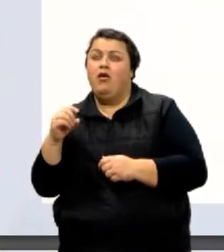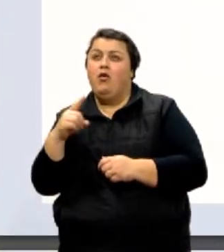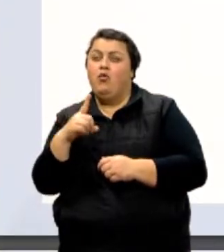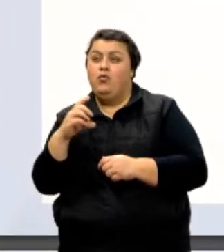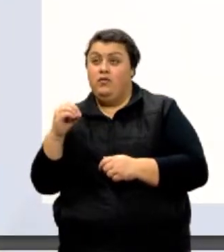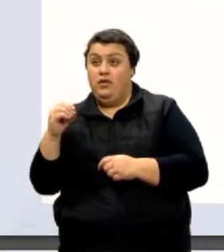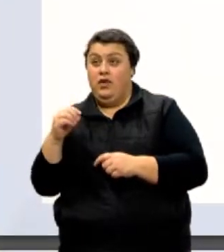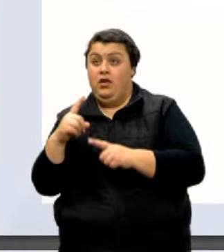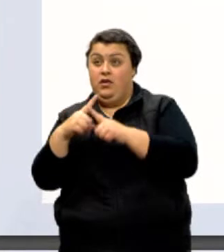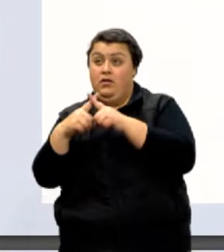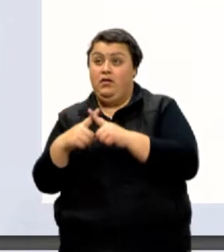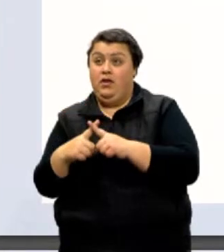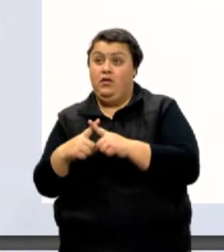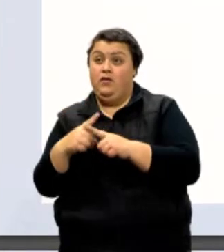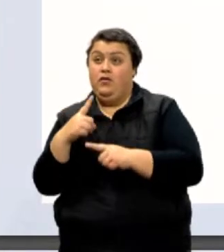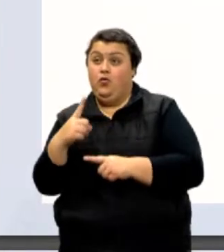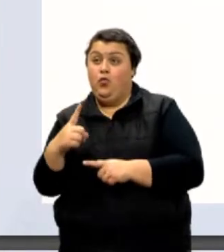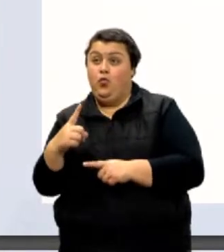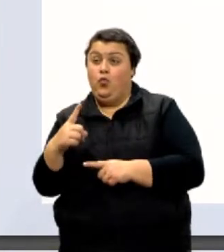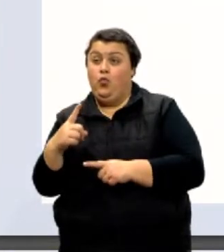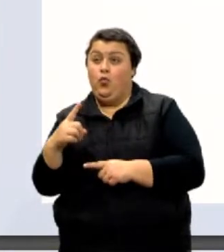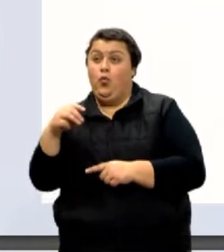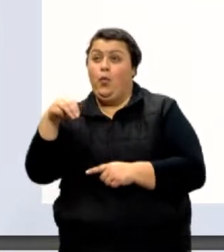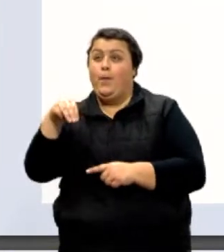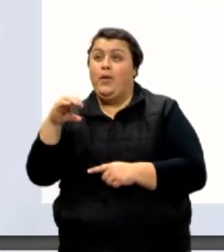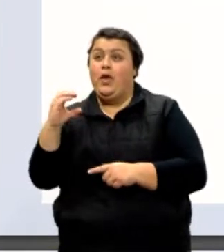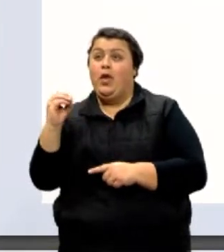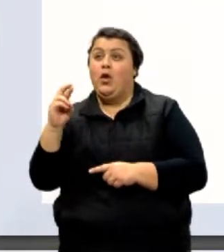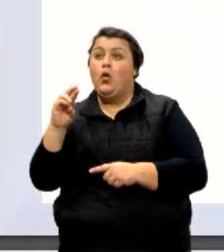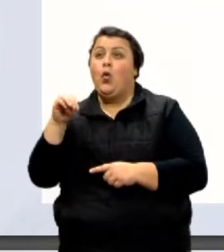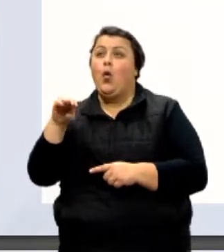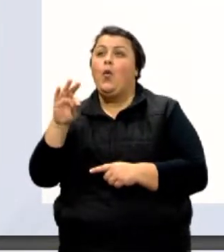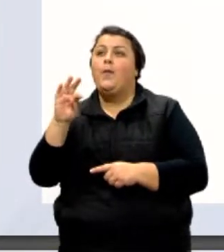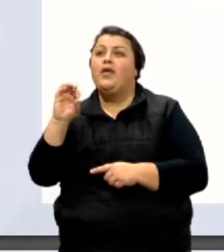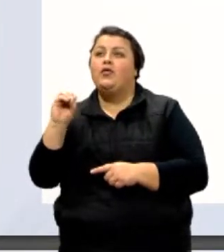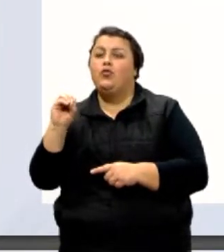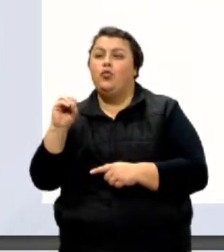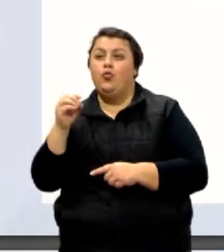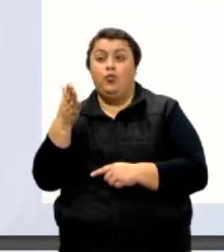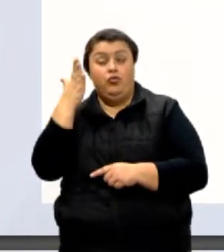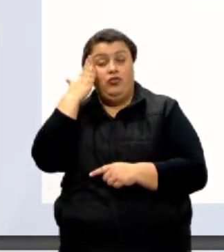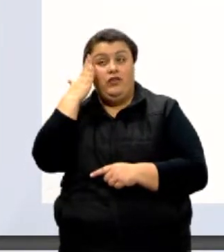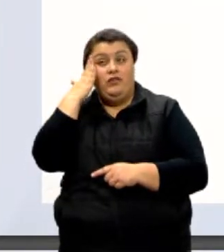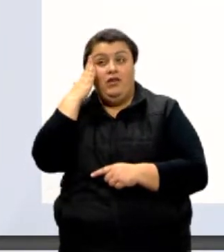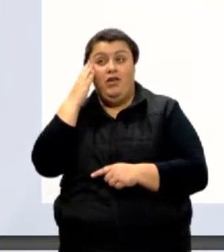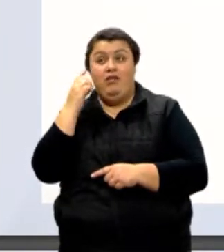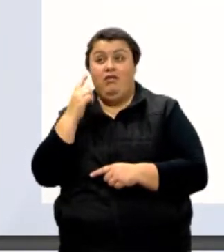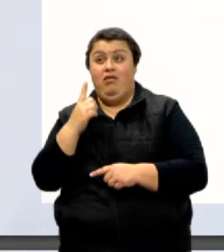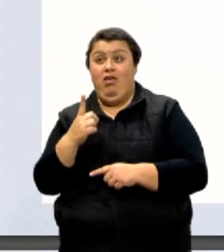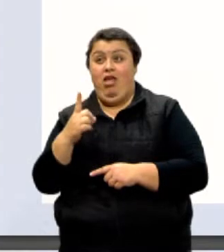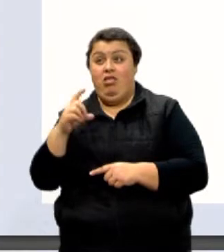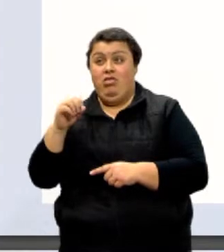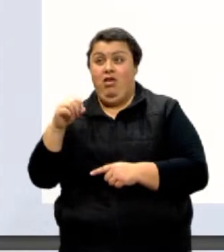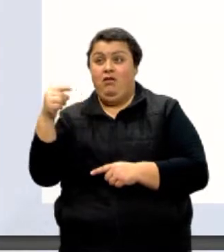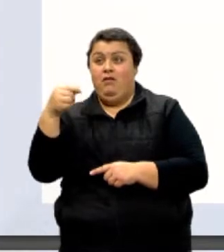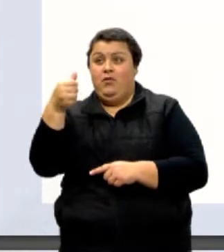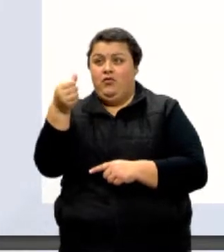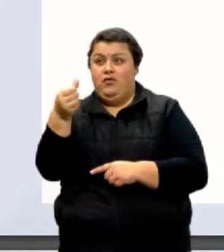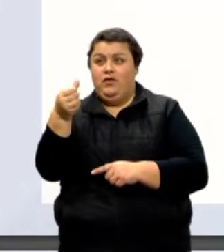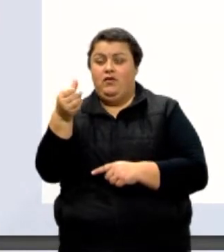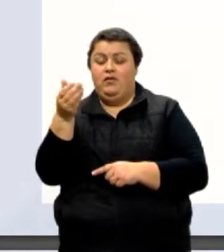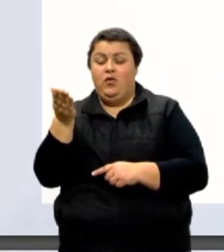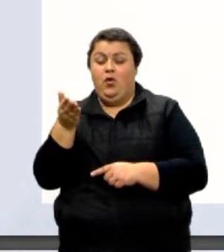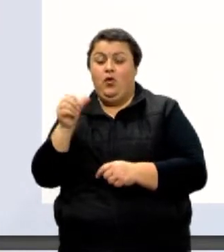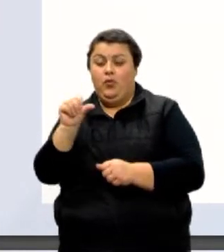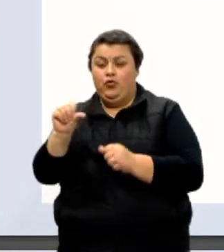um micrômetro. Um micrômetro eu já sei, que é dez na menos seis. então eu posso substituir, no lugar de micrômetro